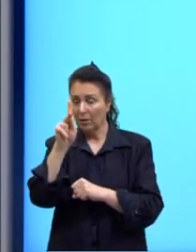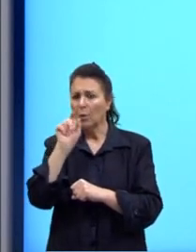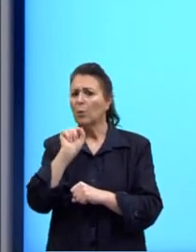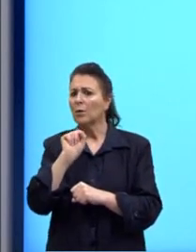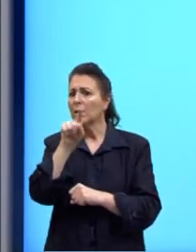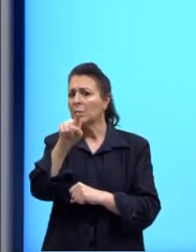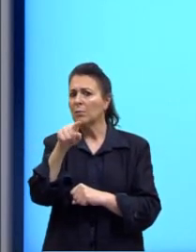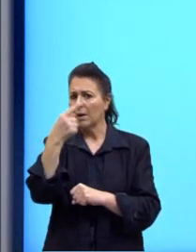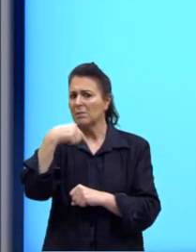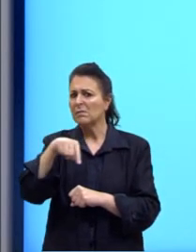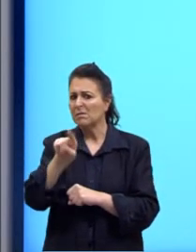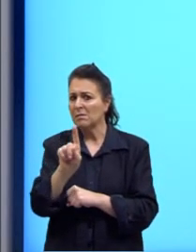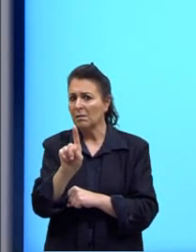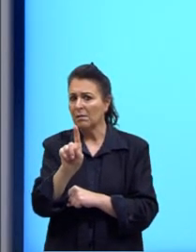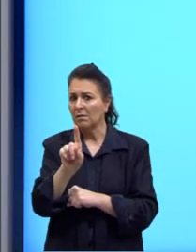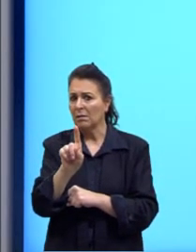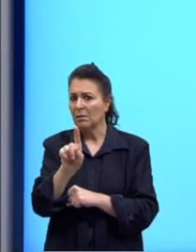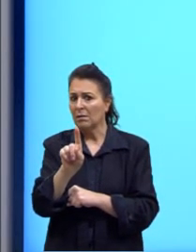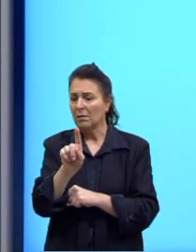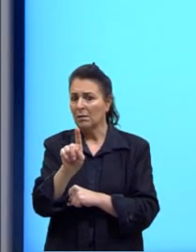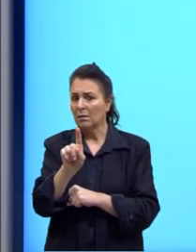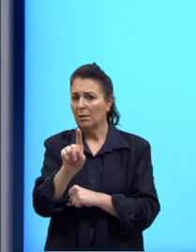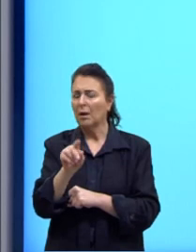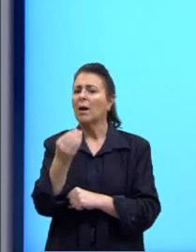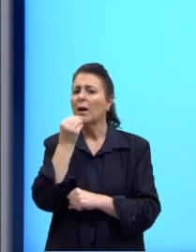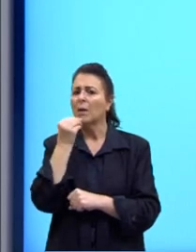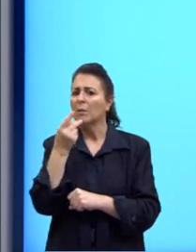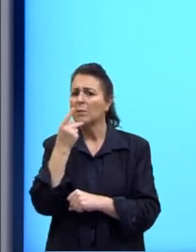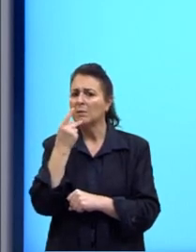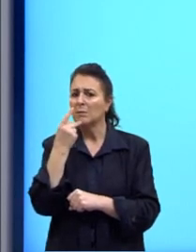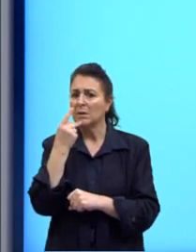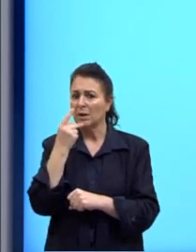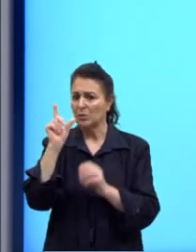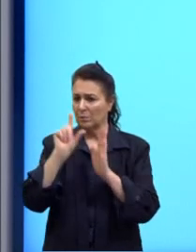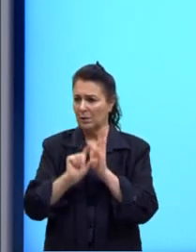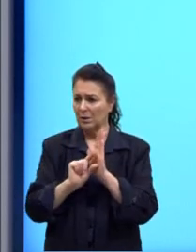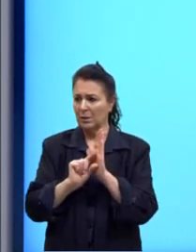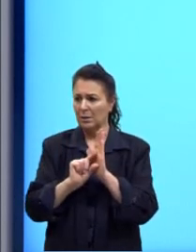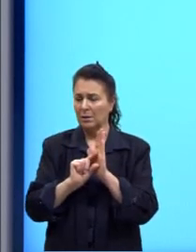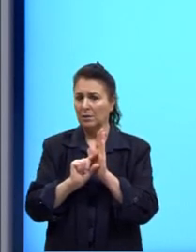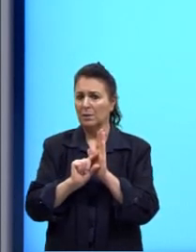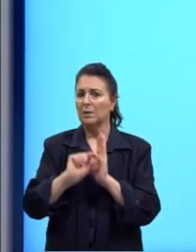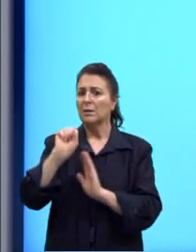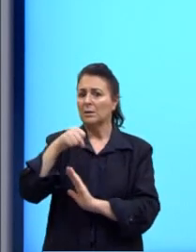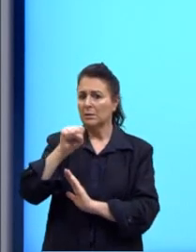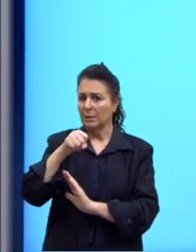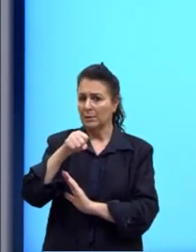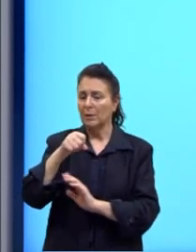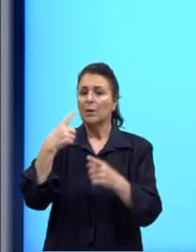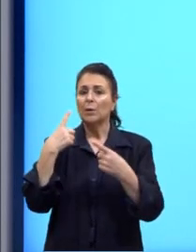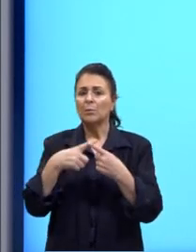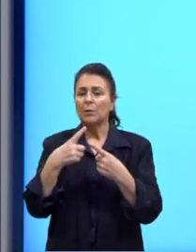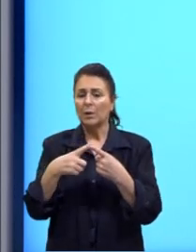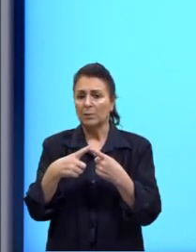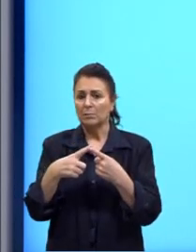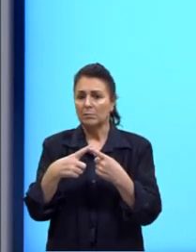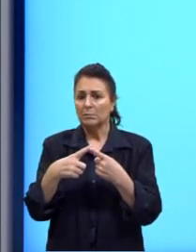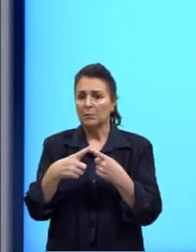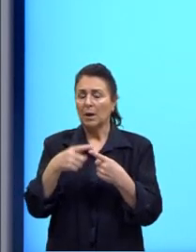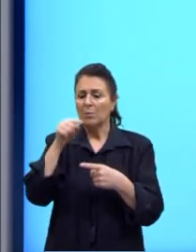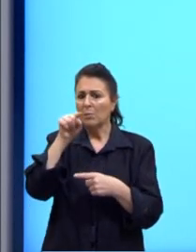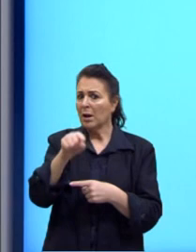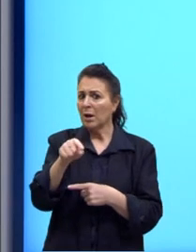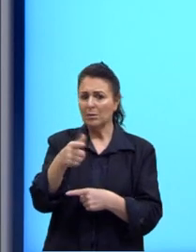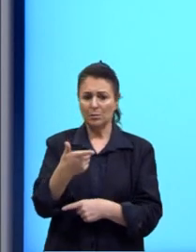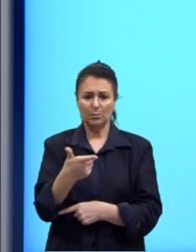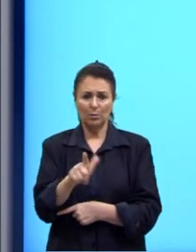é uma probabilidade remota? Sim, é uma probabilidade remota. Por quê? Porque, provavelmente, para eles não